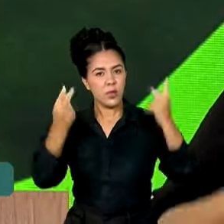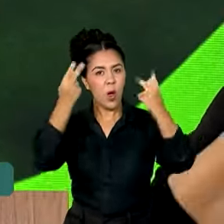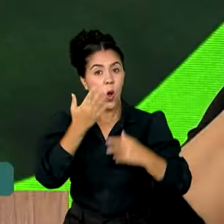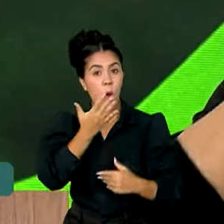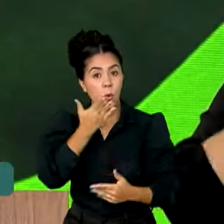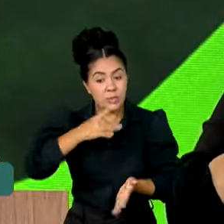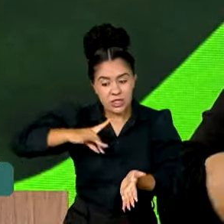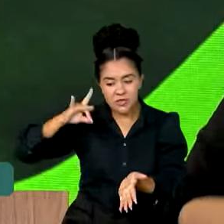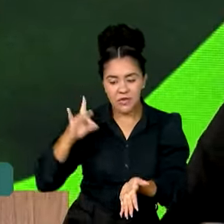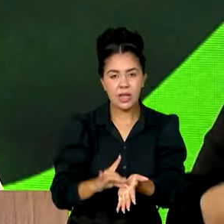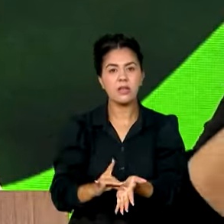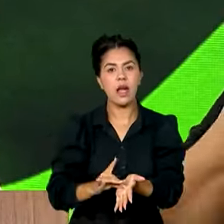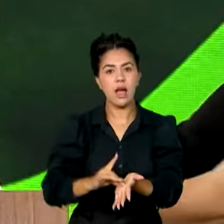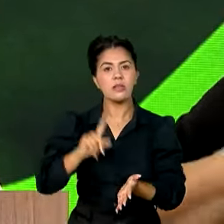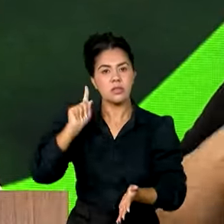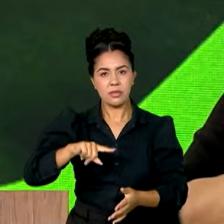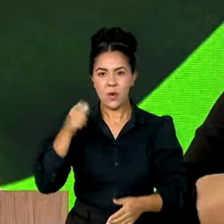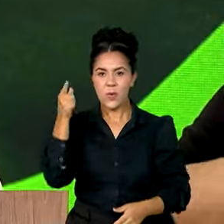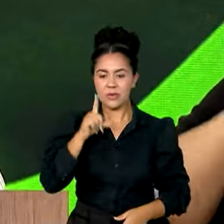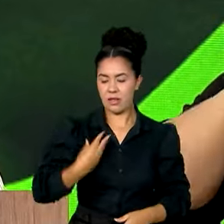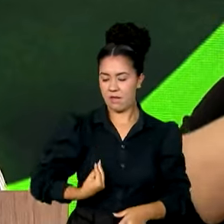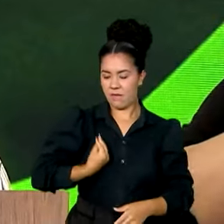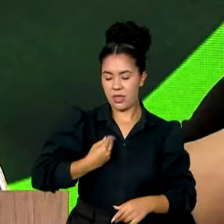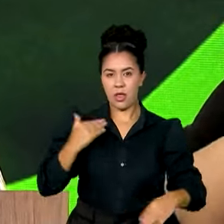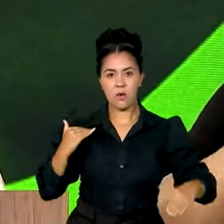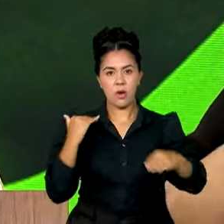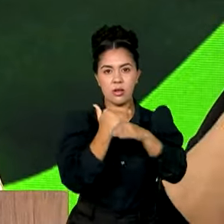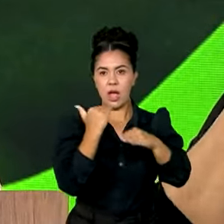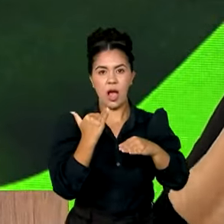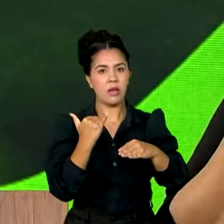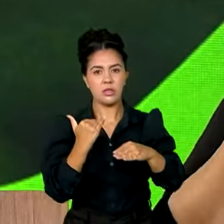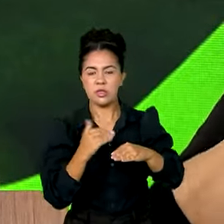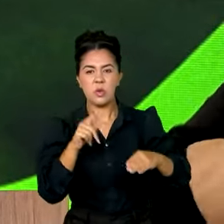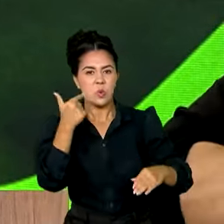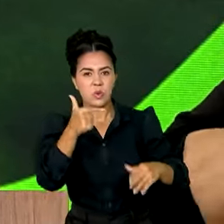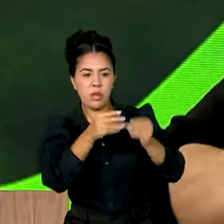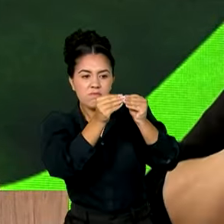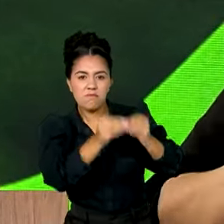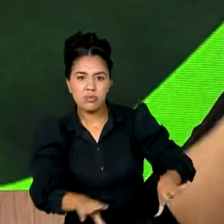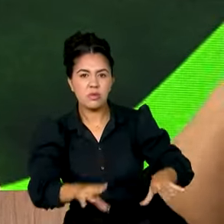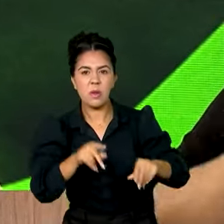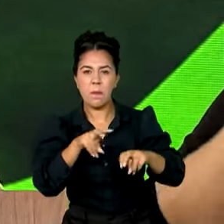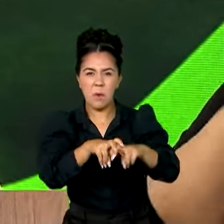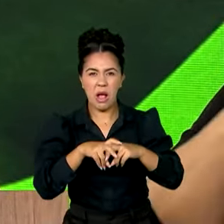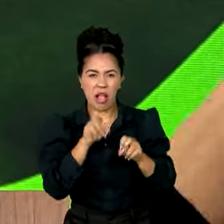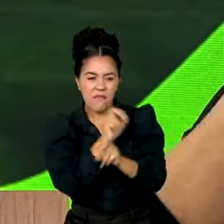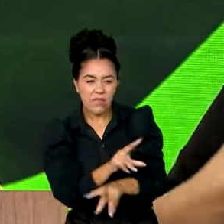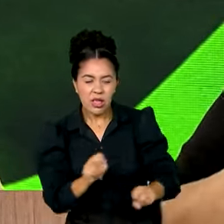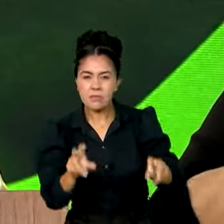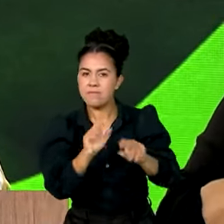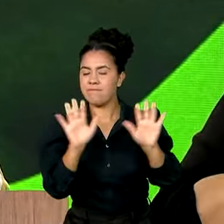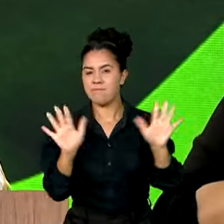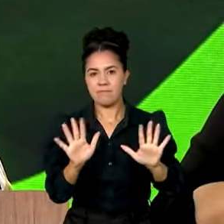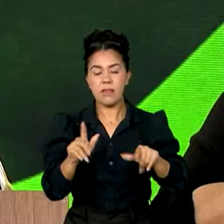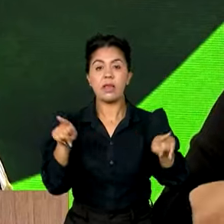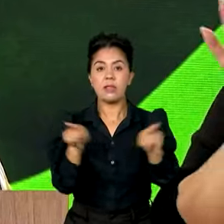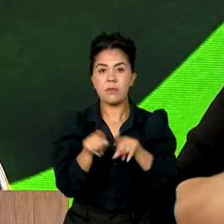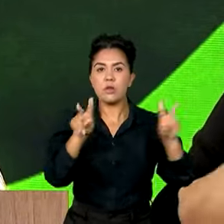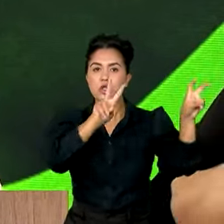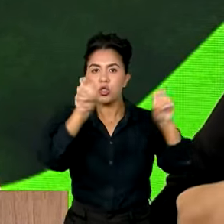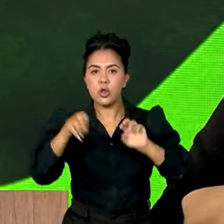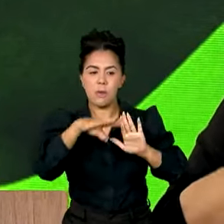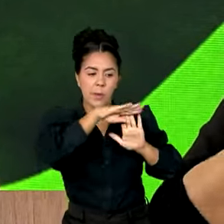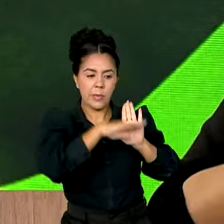verdade gera vida e igualdade. Não mata nem por conflito, nem por veneno. Os planos de abastecimento